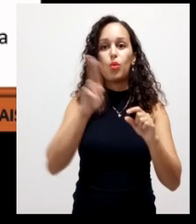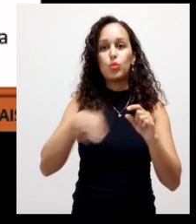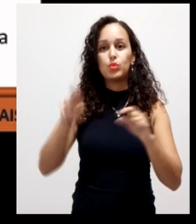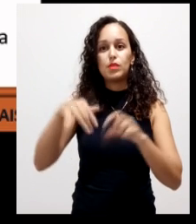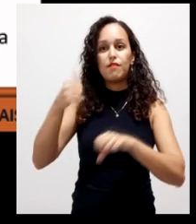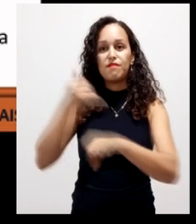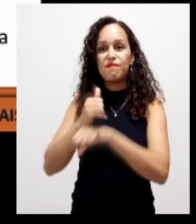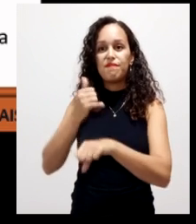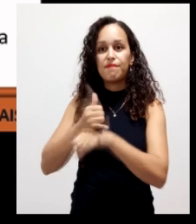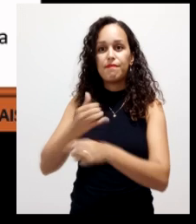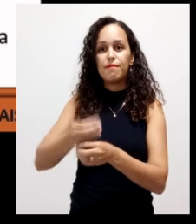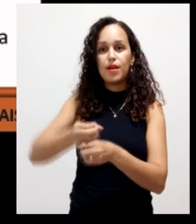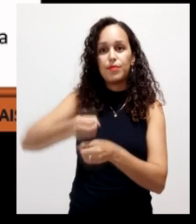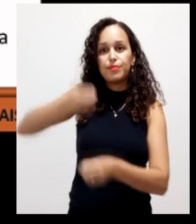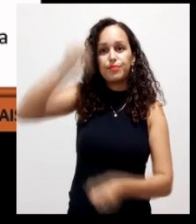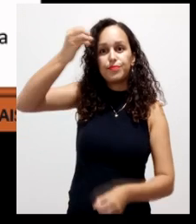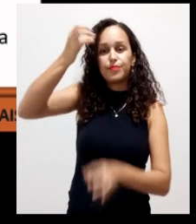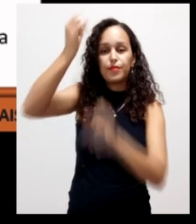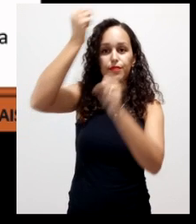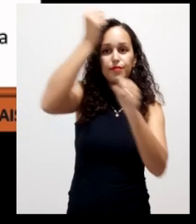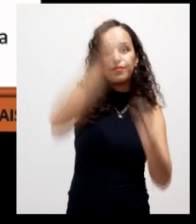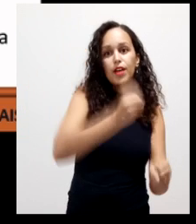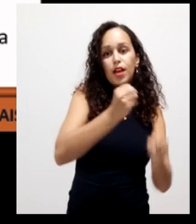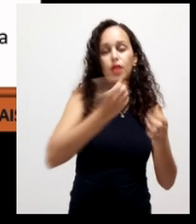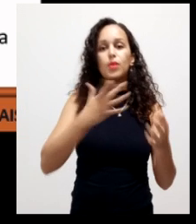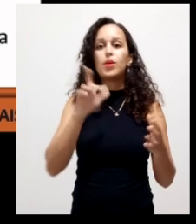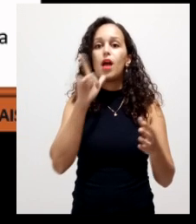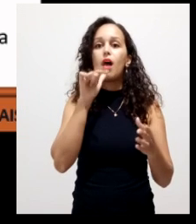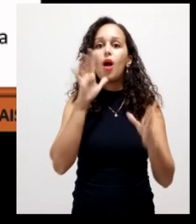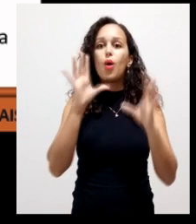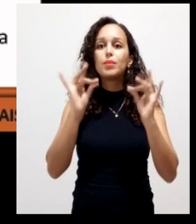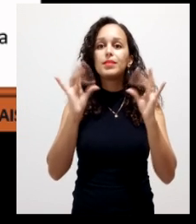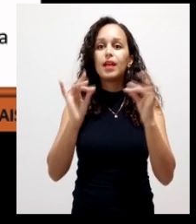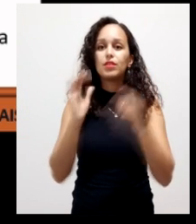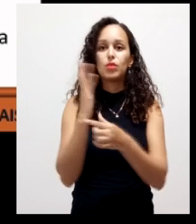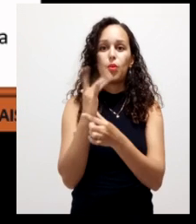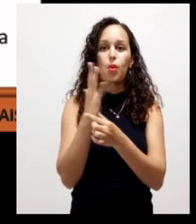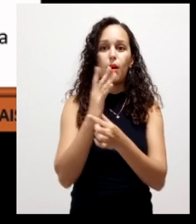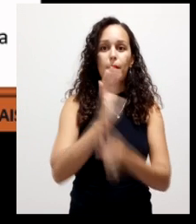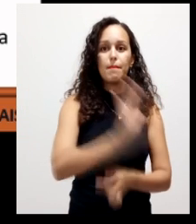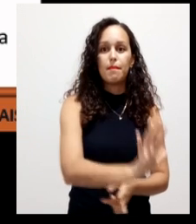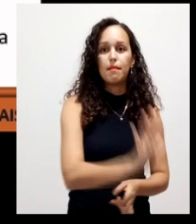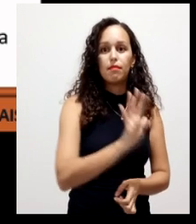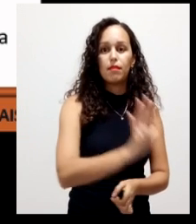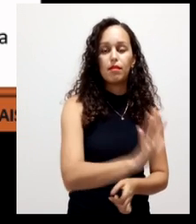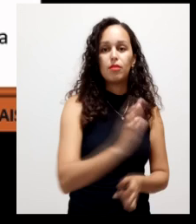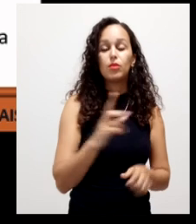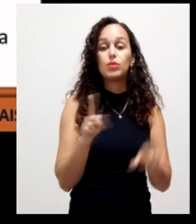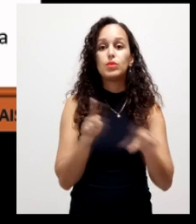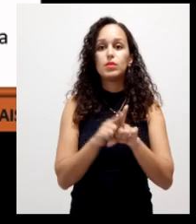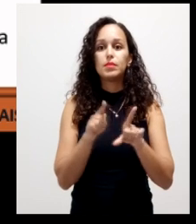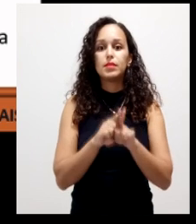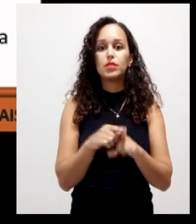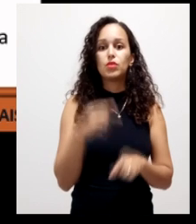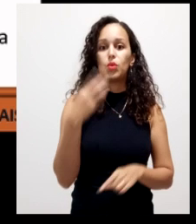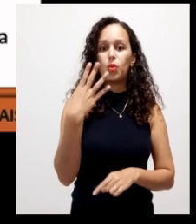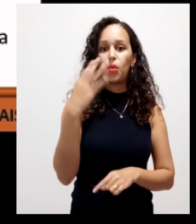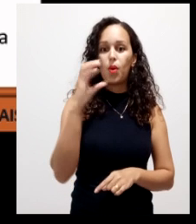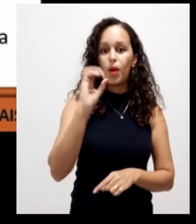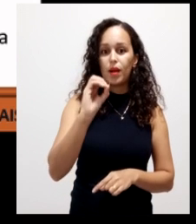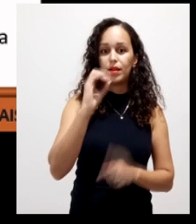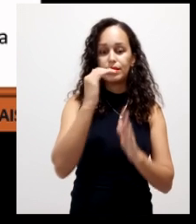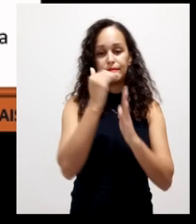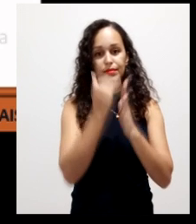umidade sentindo na mão e quando a umidade estiver abaixo de 40 a gente deve novamente fazer